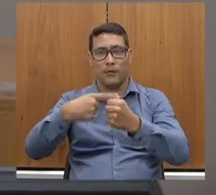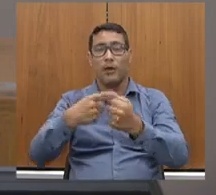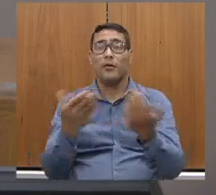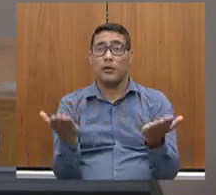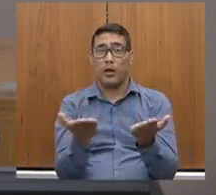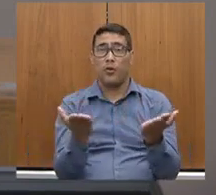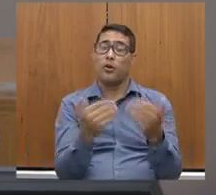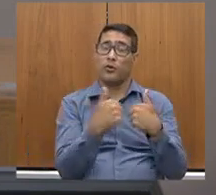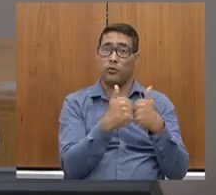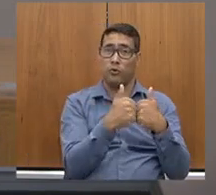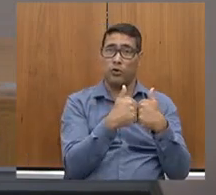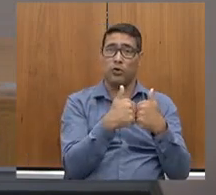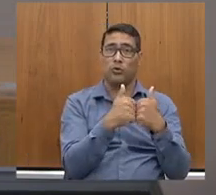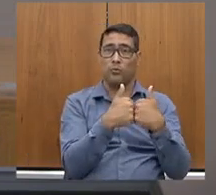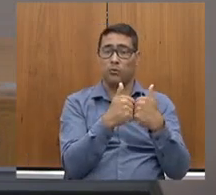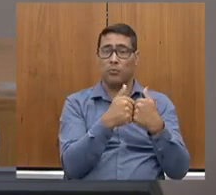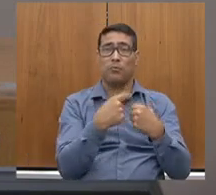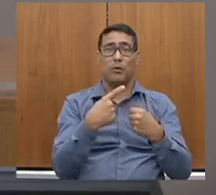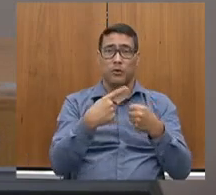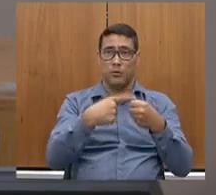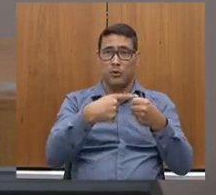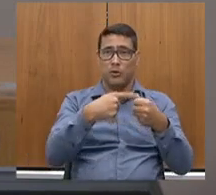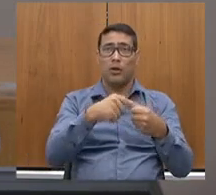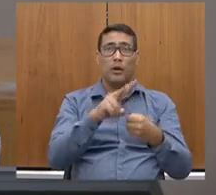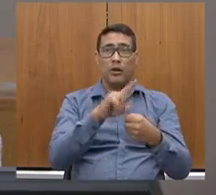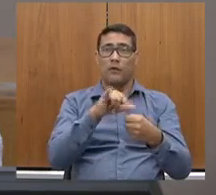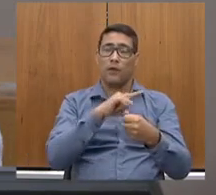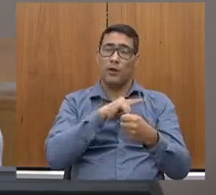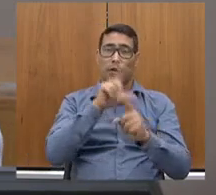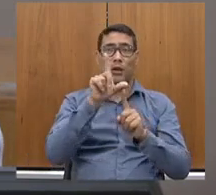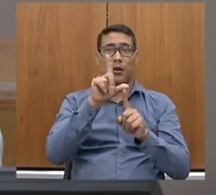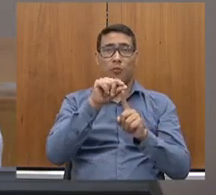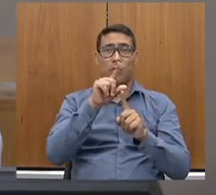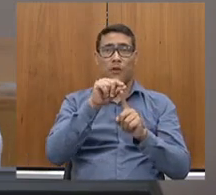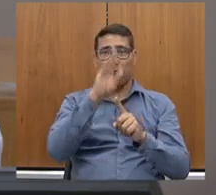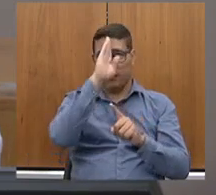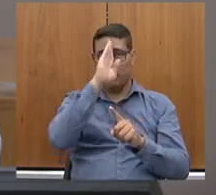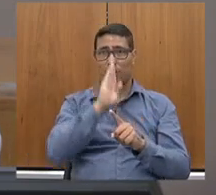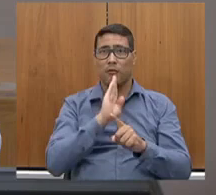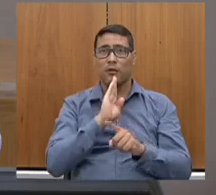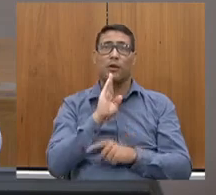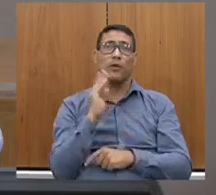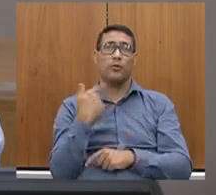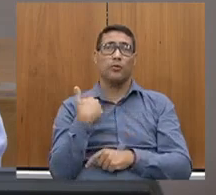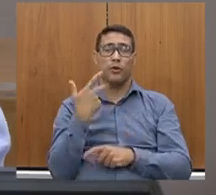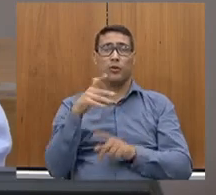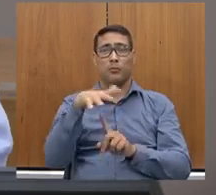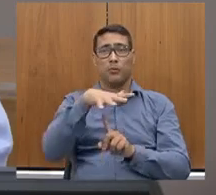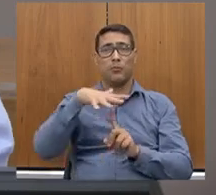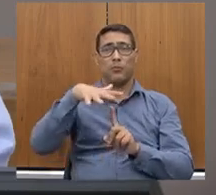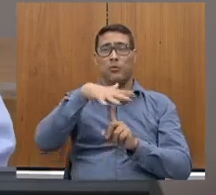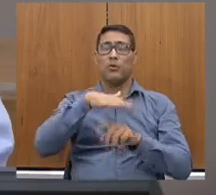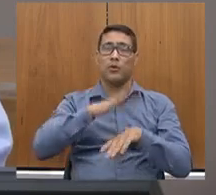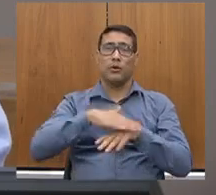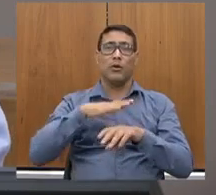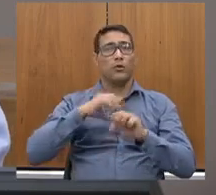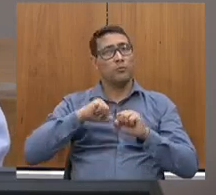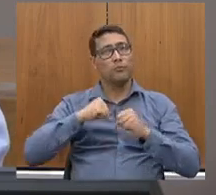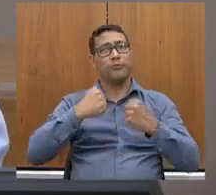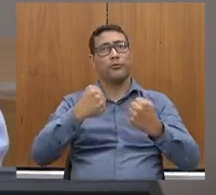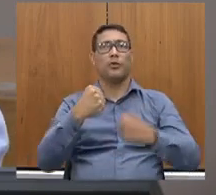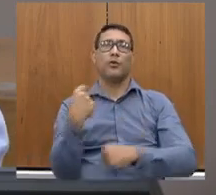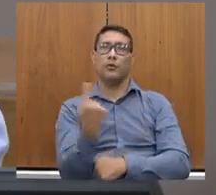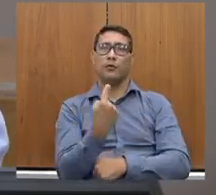metropolitanos, parte deles, passam a ter Wi-Fi gratuito já para a população também. Então, esse tem sido um esforço nosso para